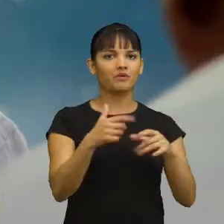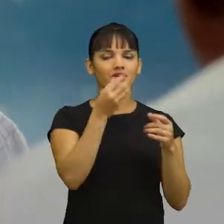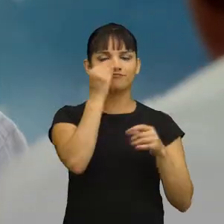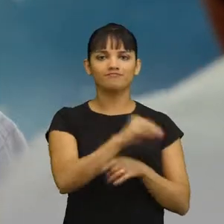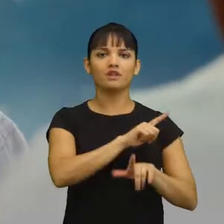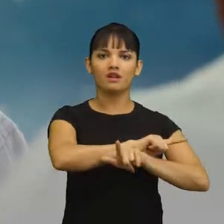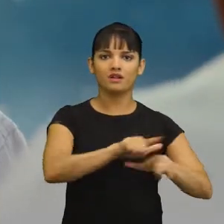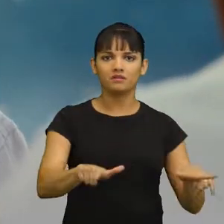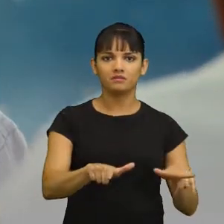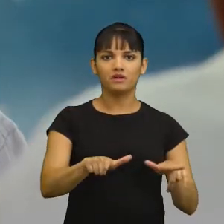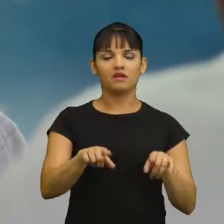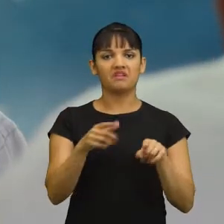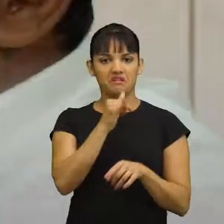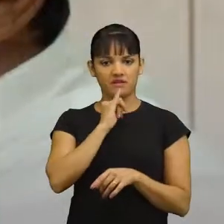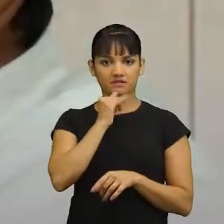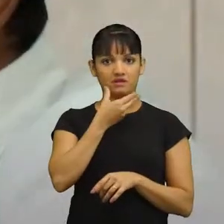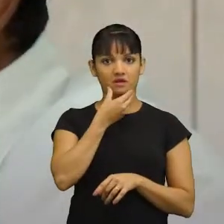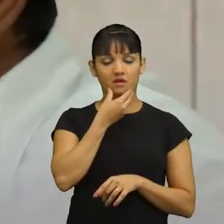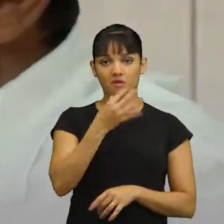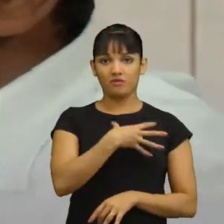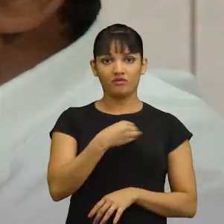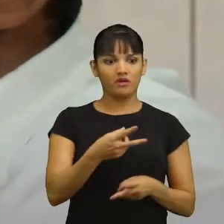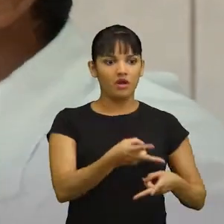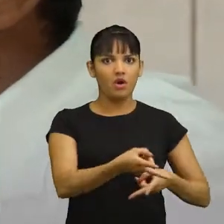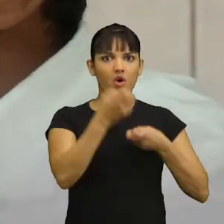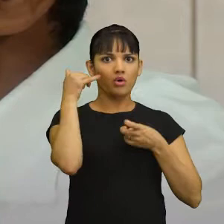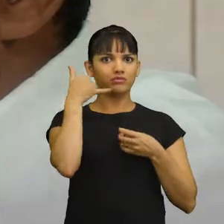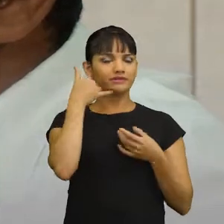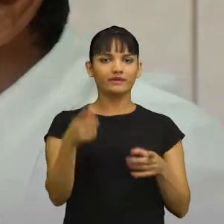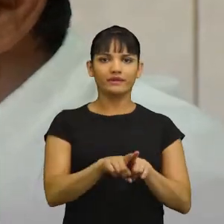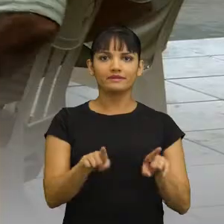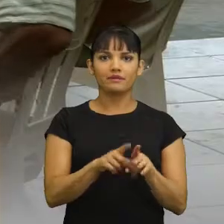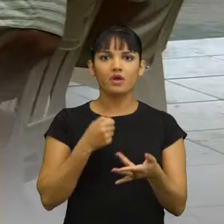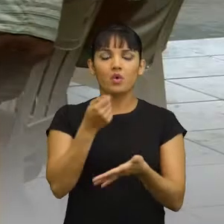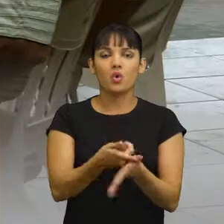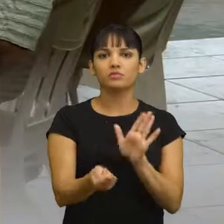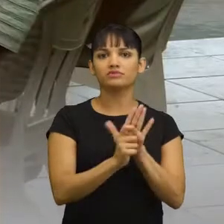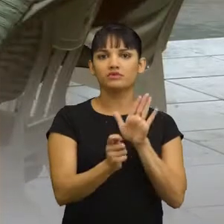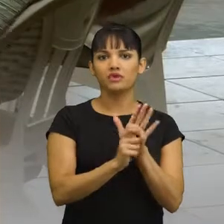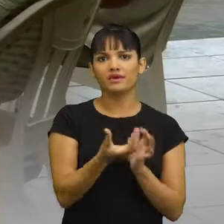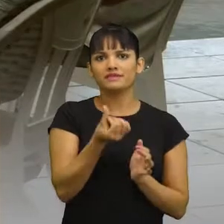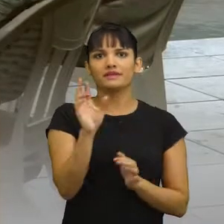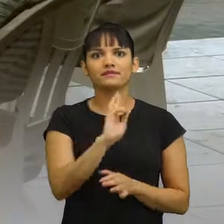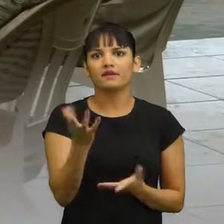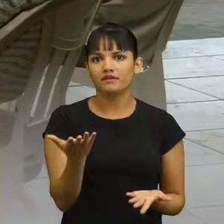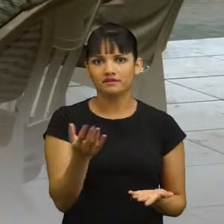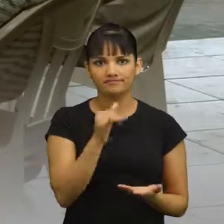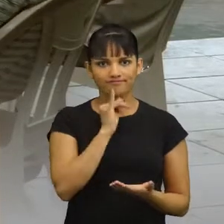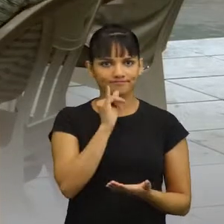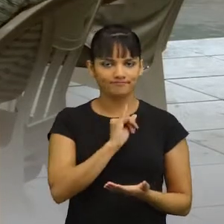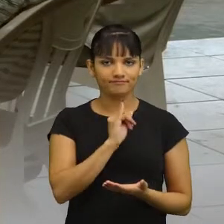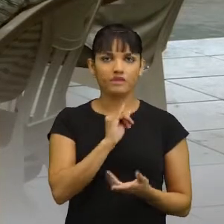Rodrigo, eles tomam um celular dos filhos da gente aí, compram uma pedra de crack, que é essas seis reais, se eu sei até o preço. Olha essa questão do tráfico. Nós temos que